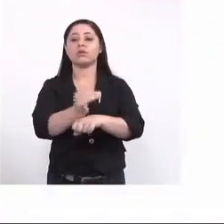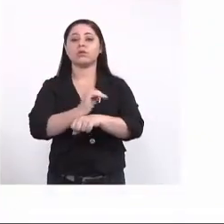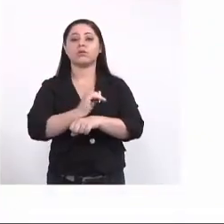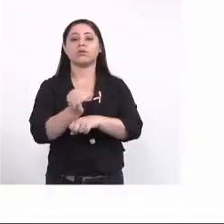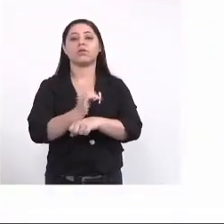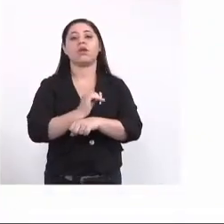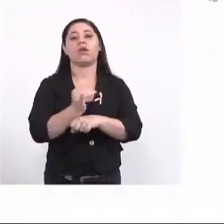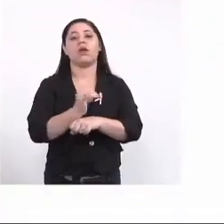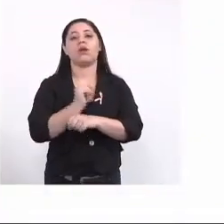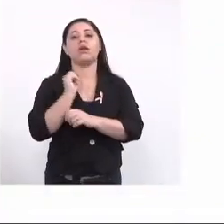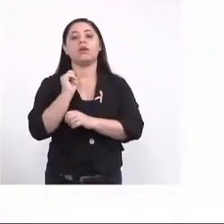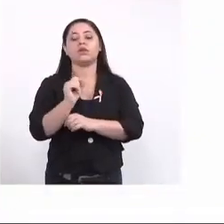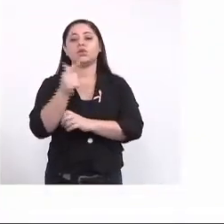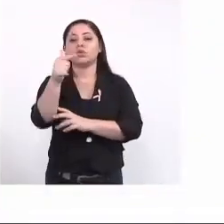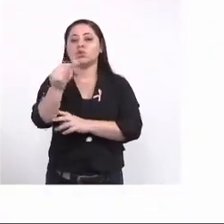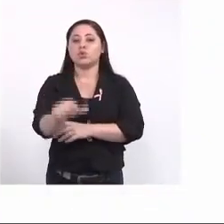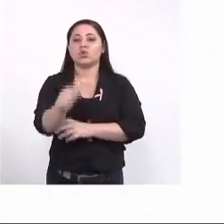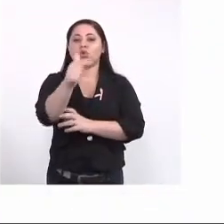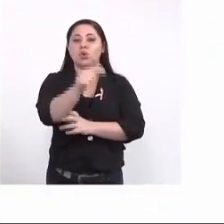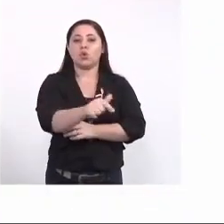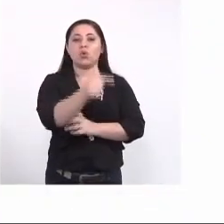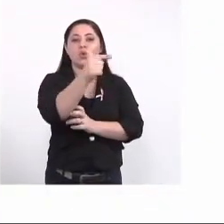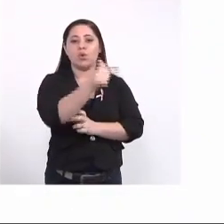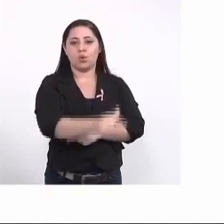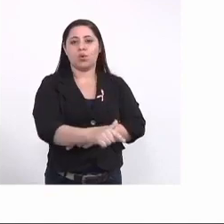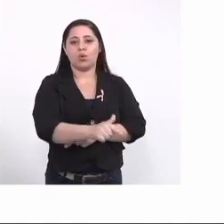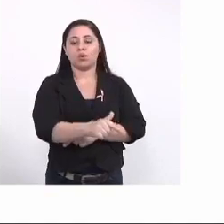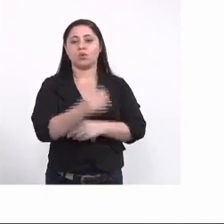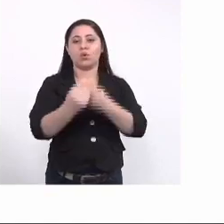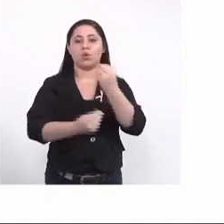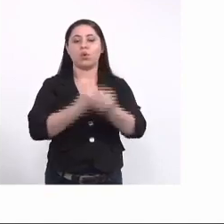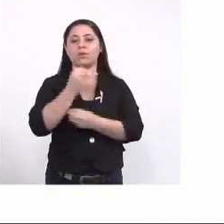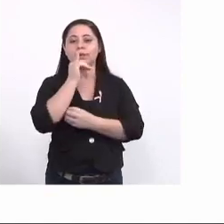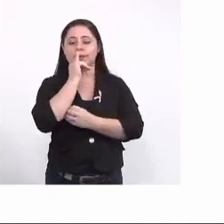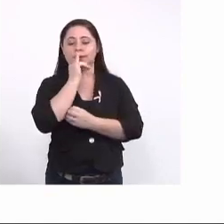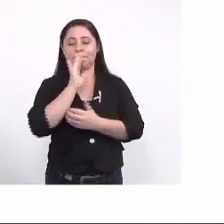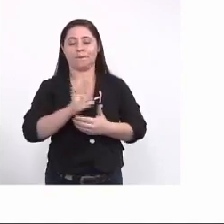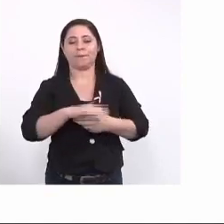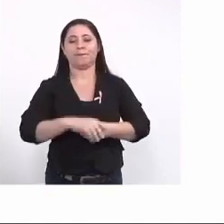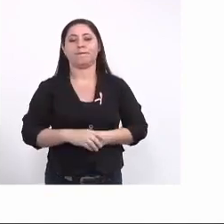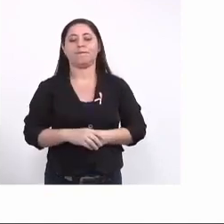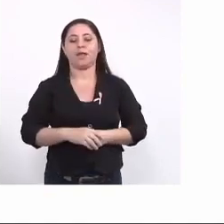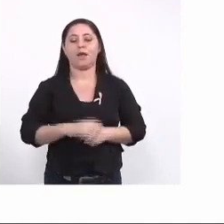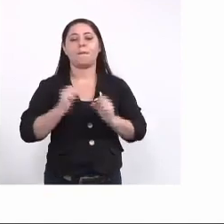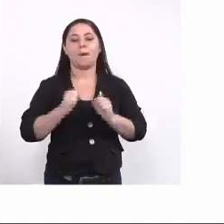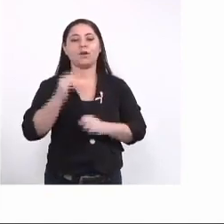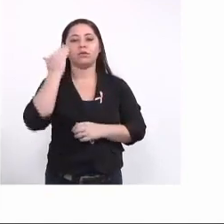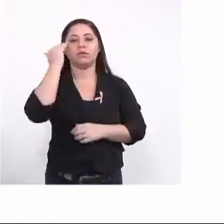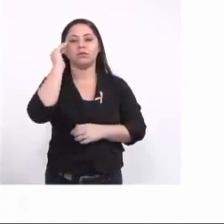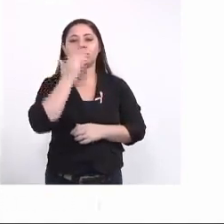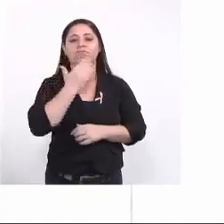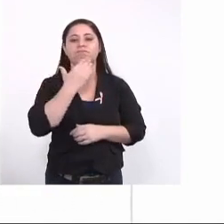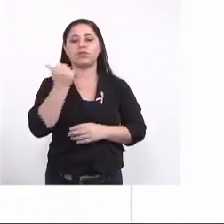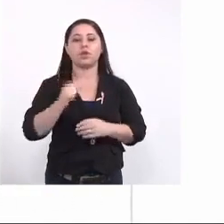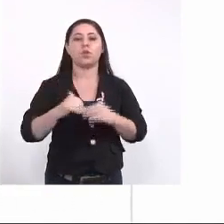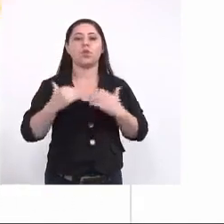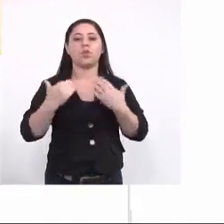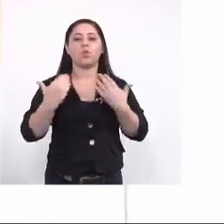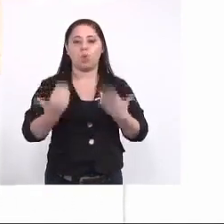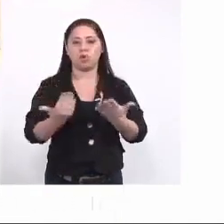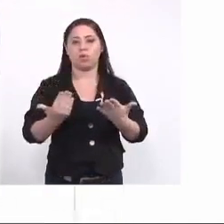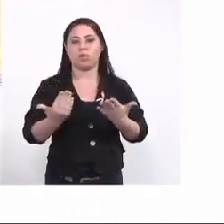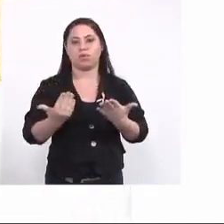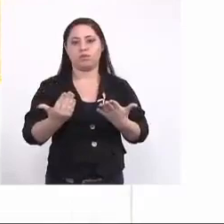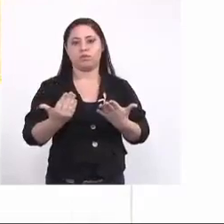de outras de outras formas por exemplo eu posso entender melhor qual é a